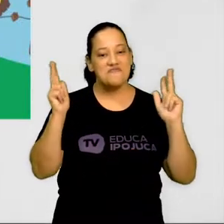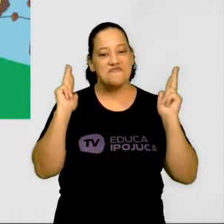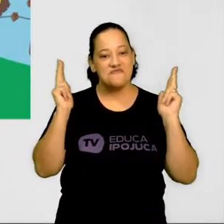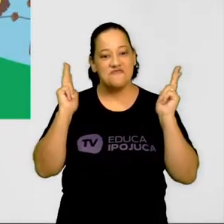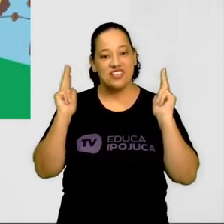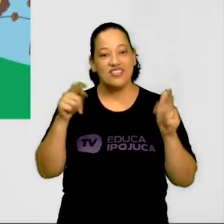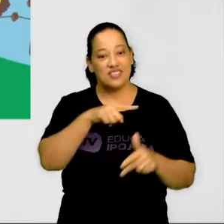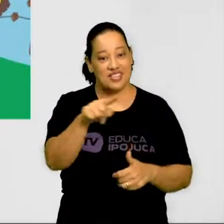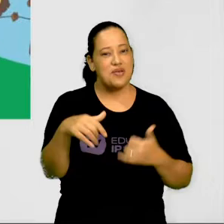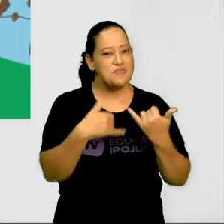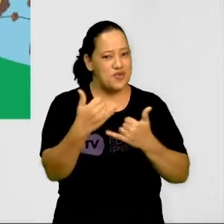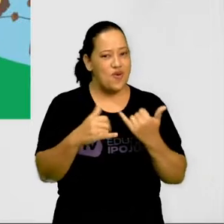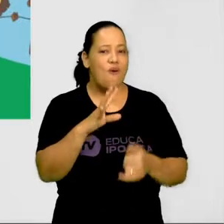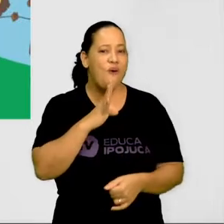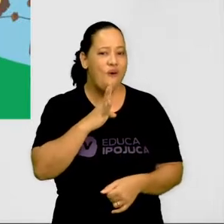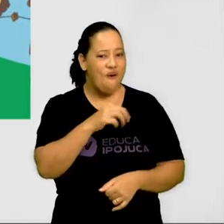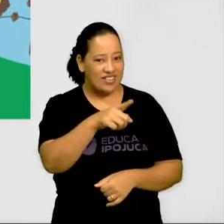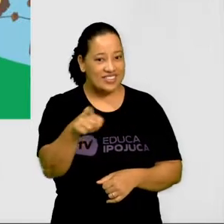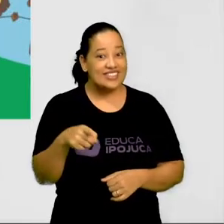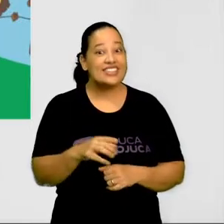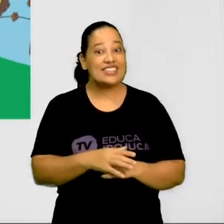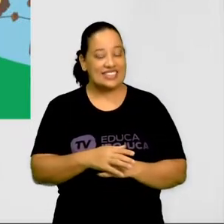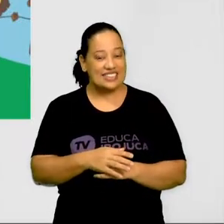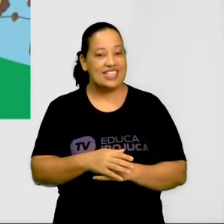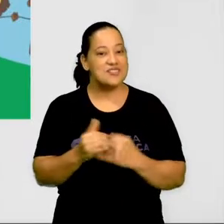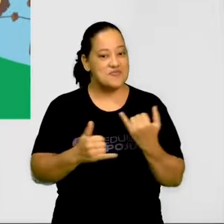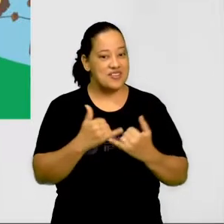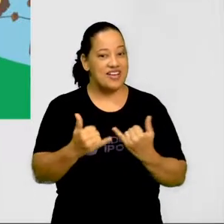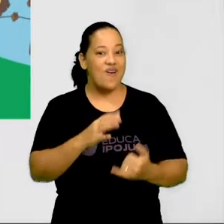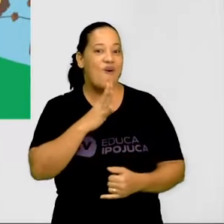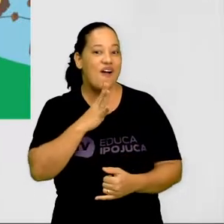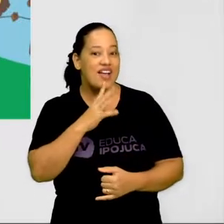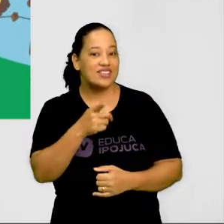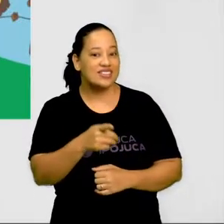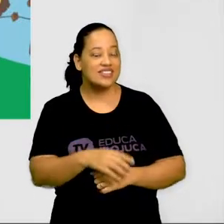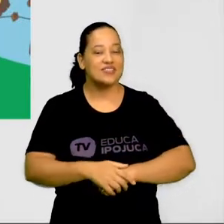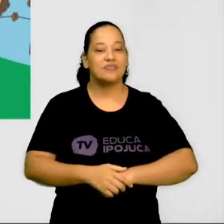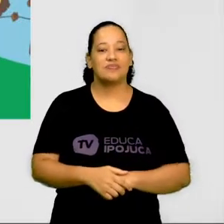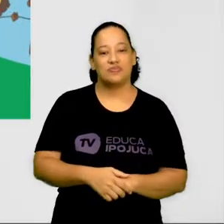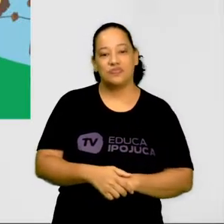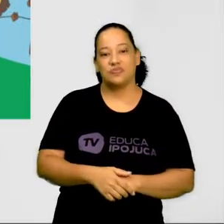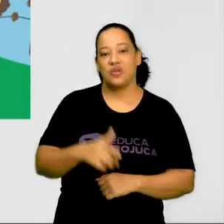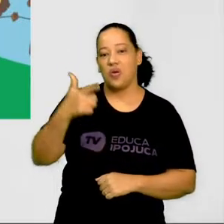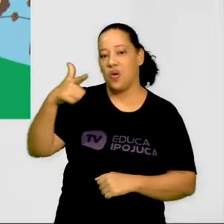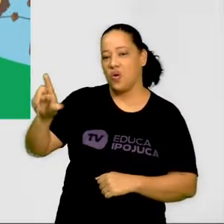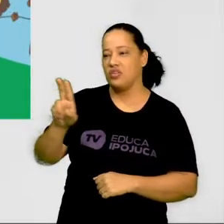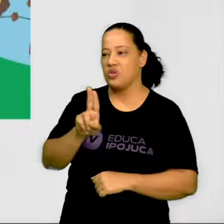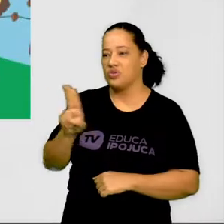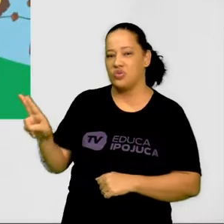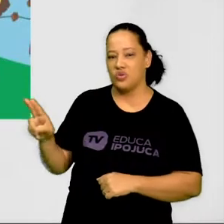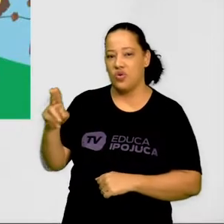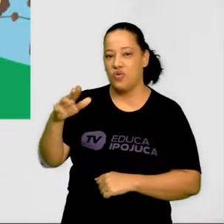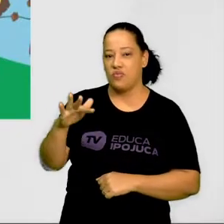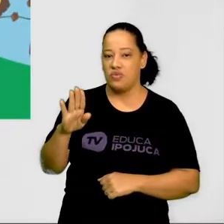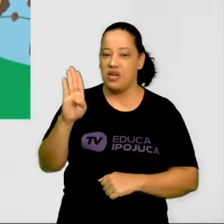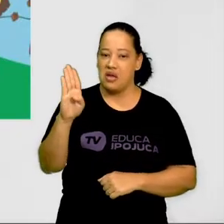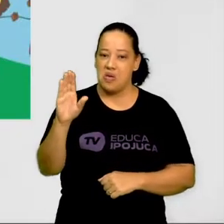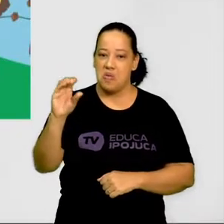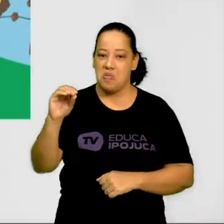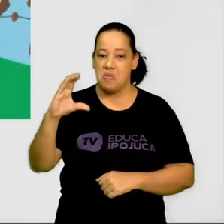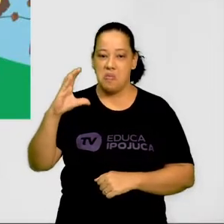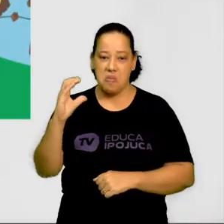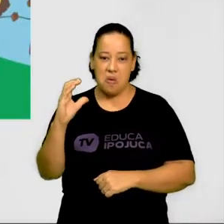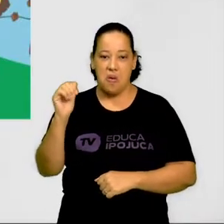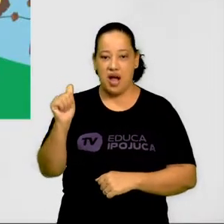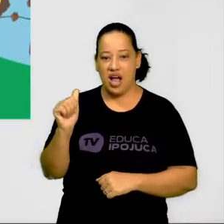brincou? Quem conhece? Vocês conhecem essa brincadeira? E boca de forno? Nossa, essa é muito